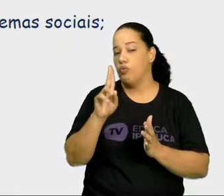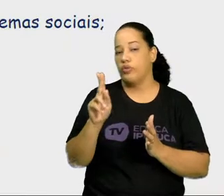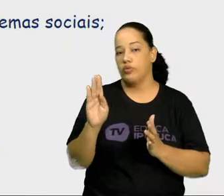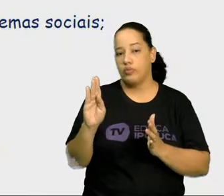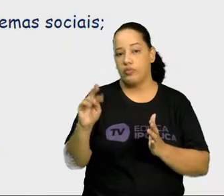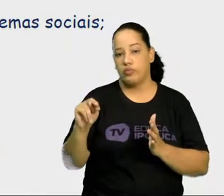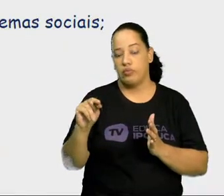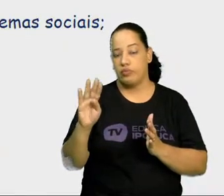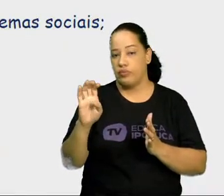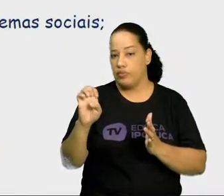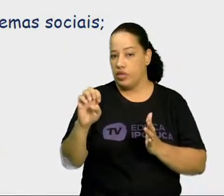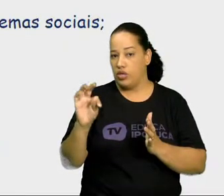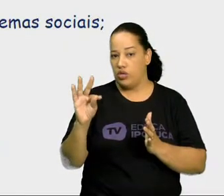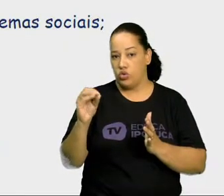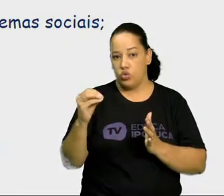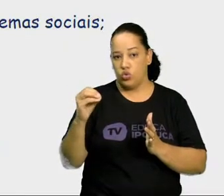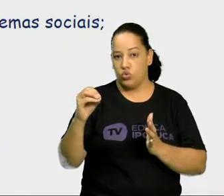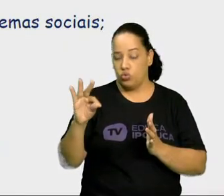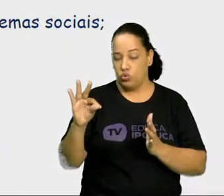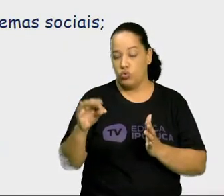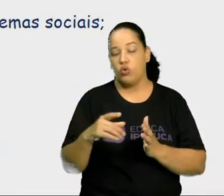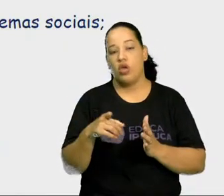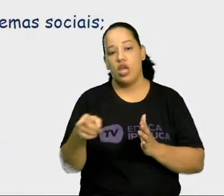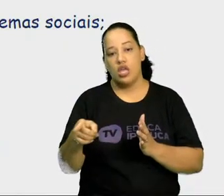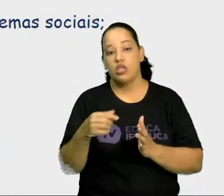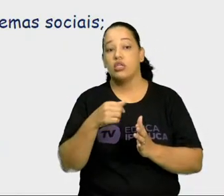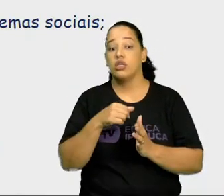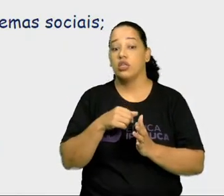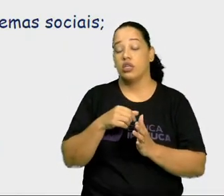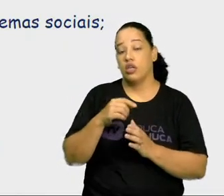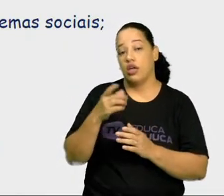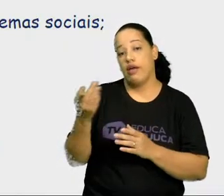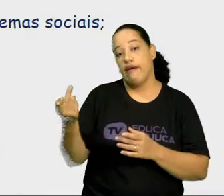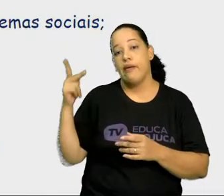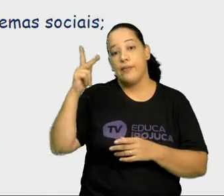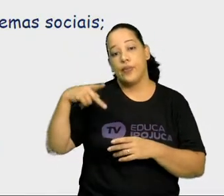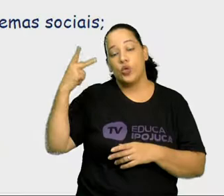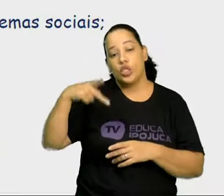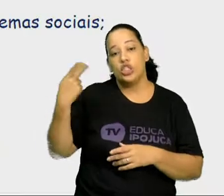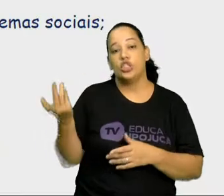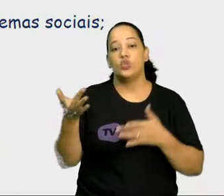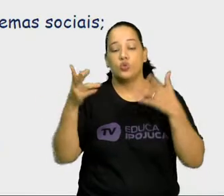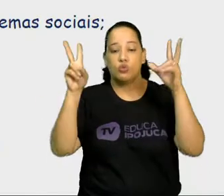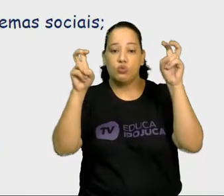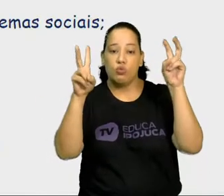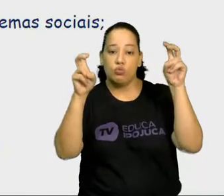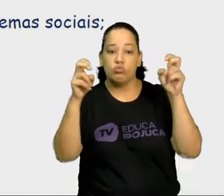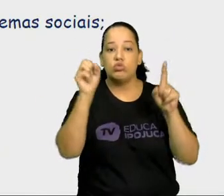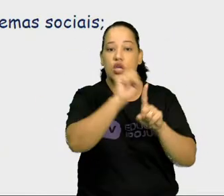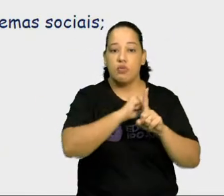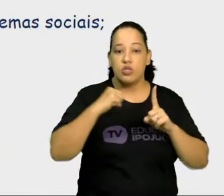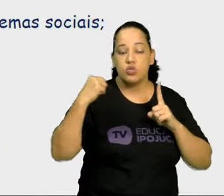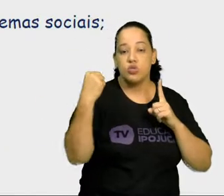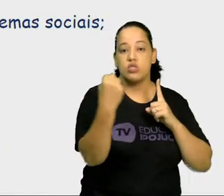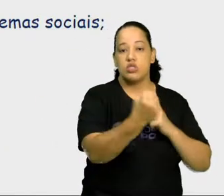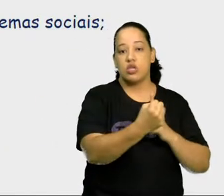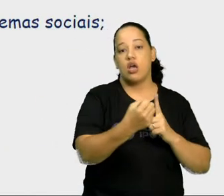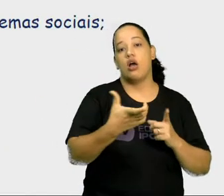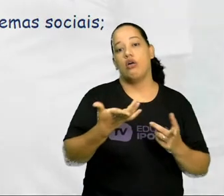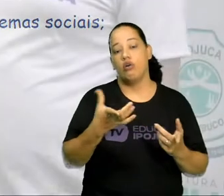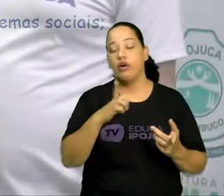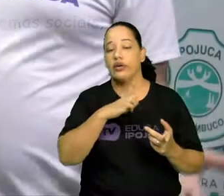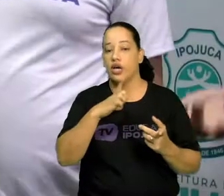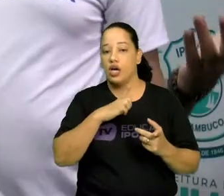É um teatro político, voltado para temas sociais. Dentro dele a gente tem o teatro